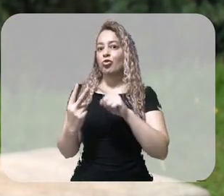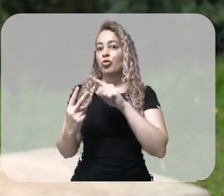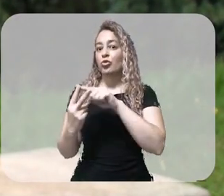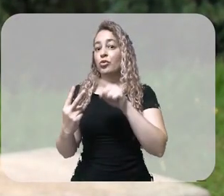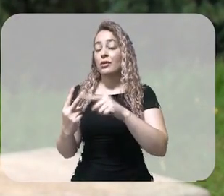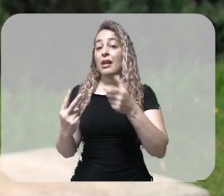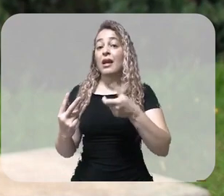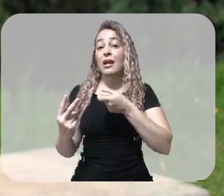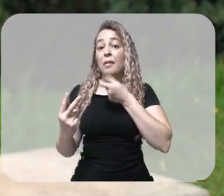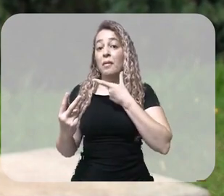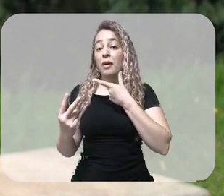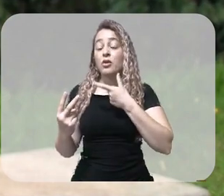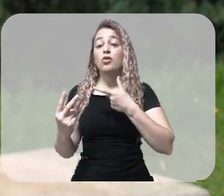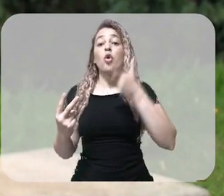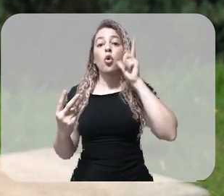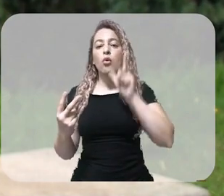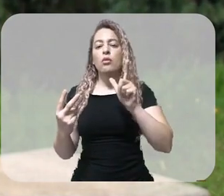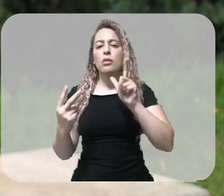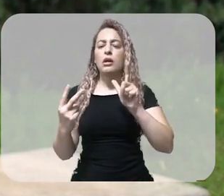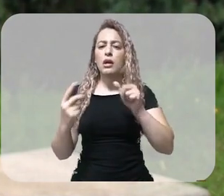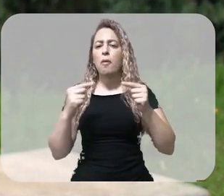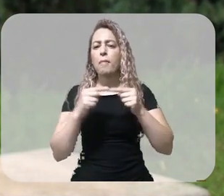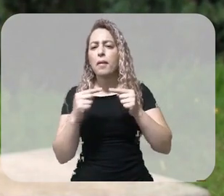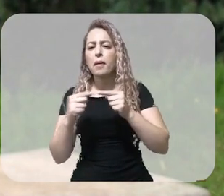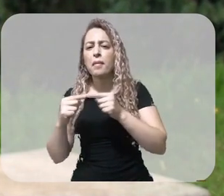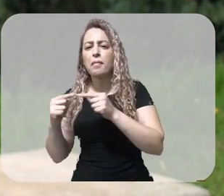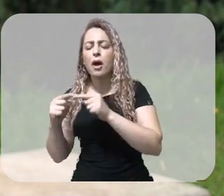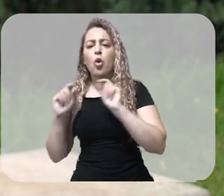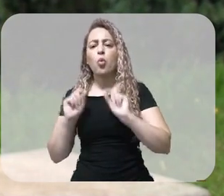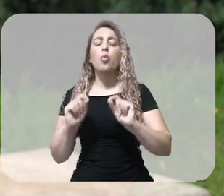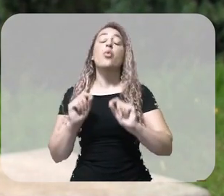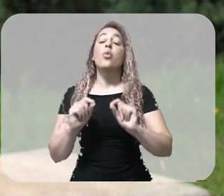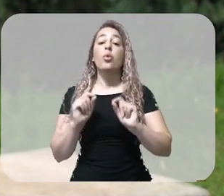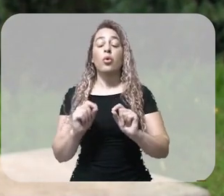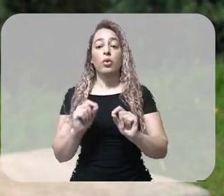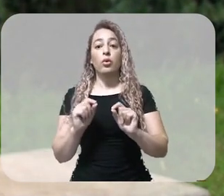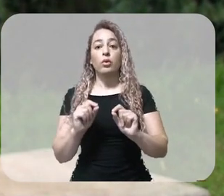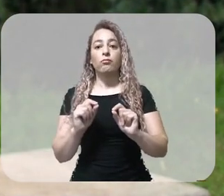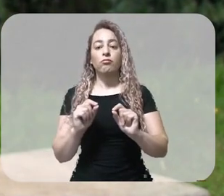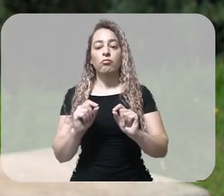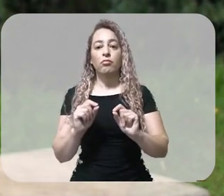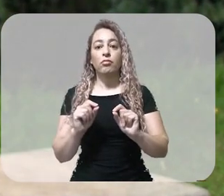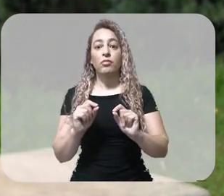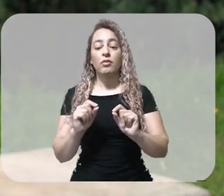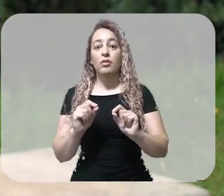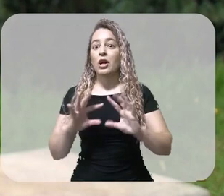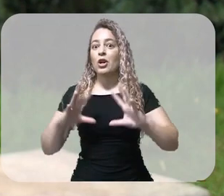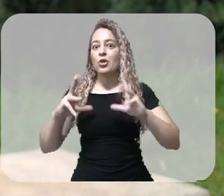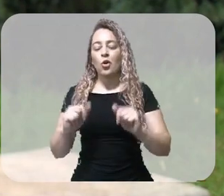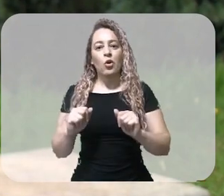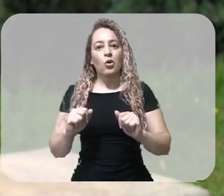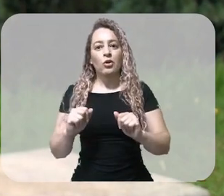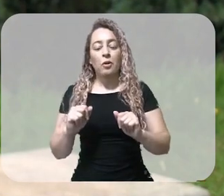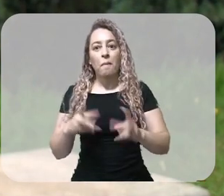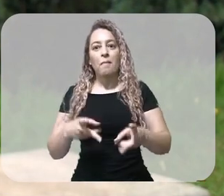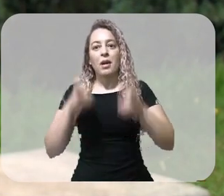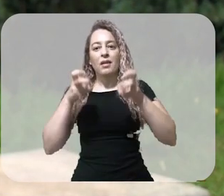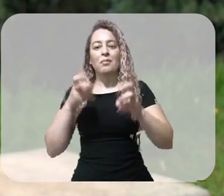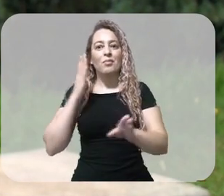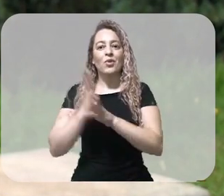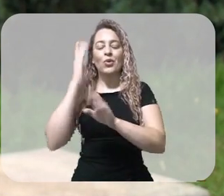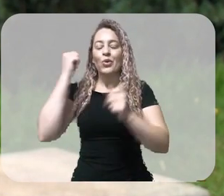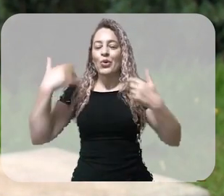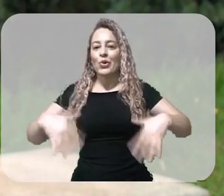o sistema nervoso central de quem tem síndrome de Ratt acenderam uma luz, uma esperança. Será que elas seriam